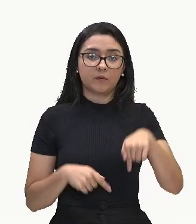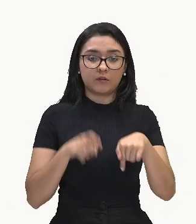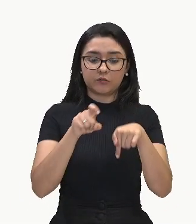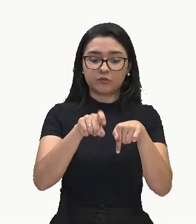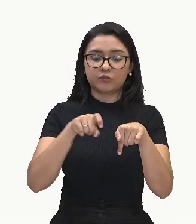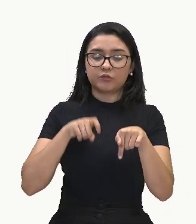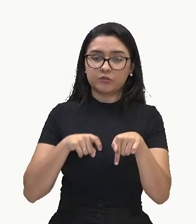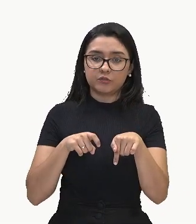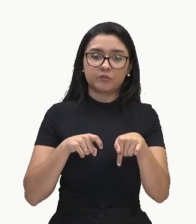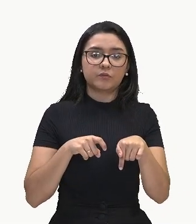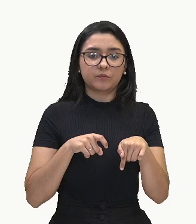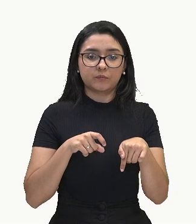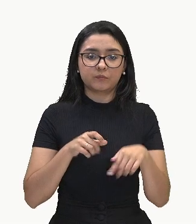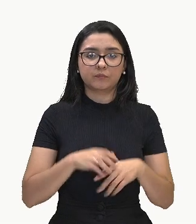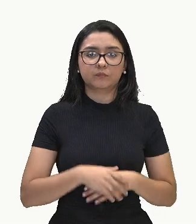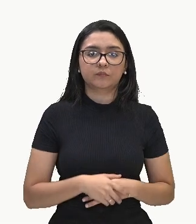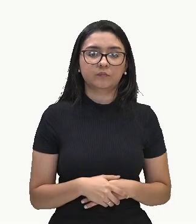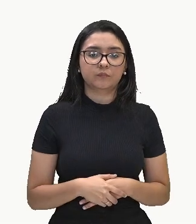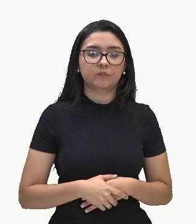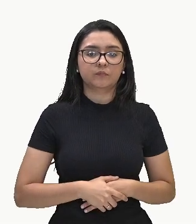ele vai estar exatamente aqui.